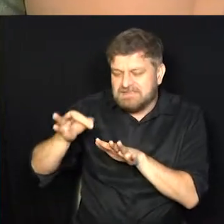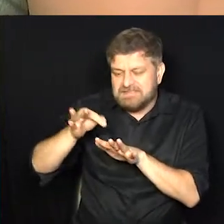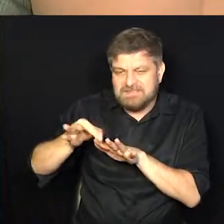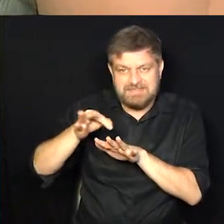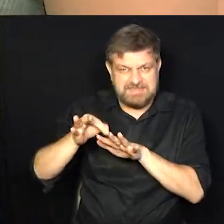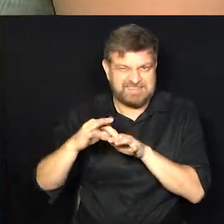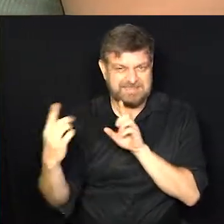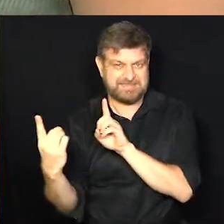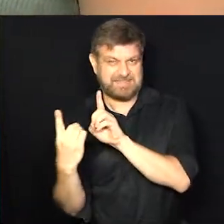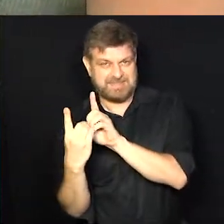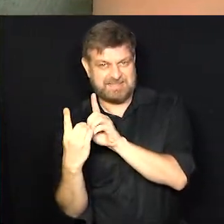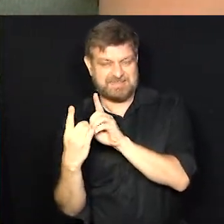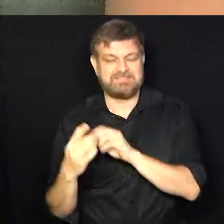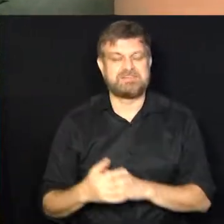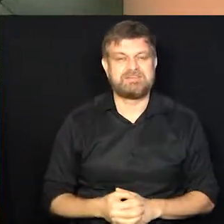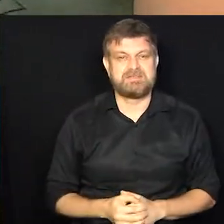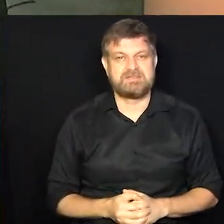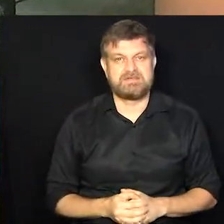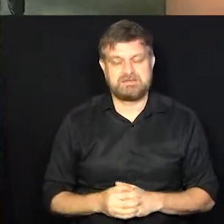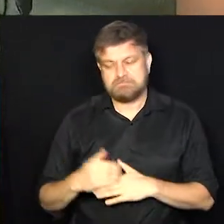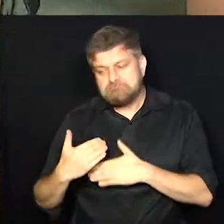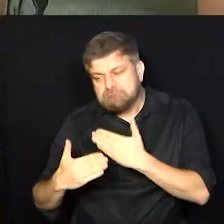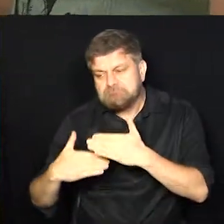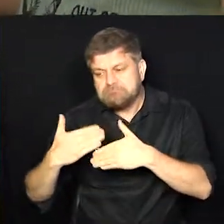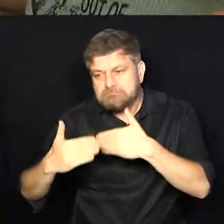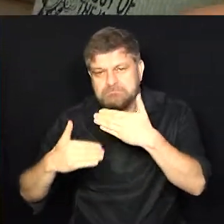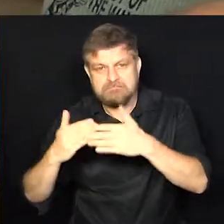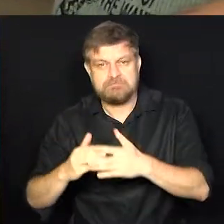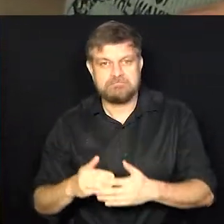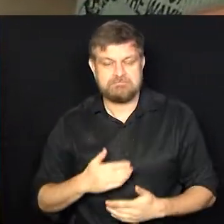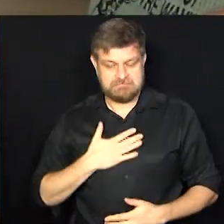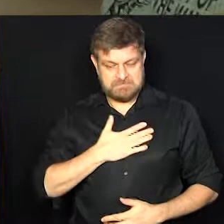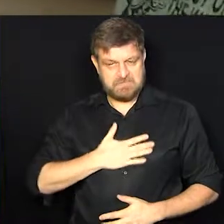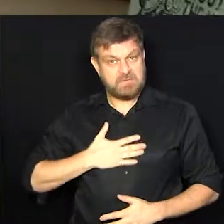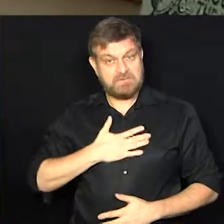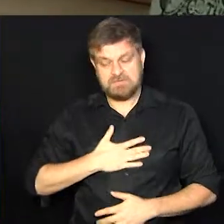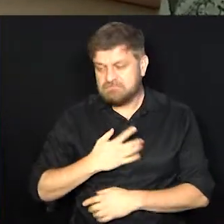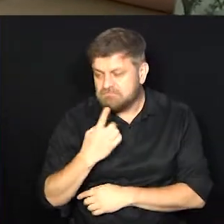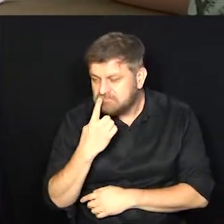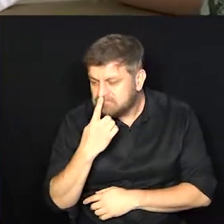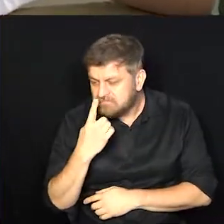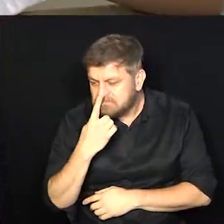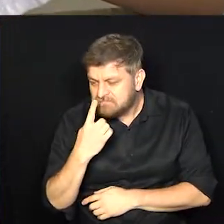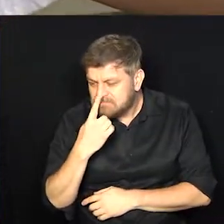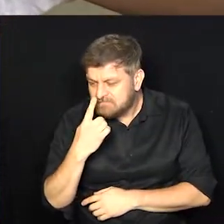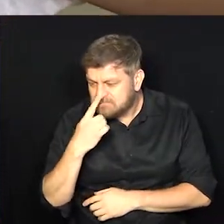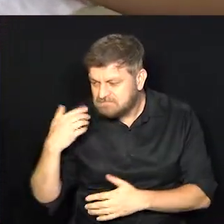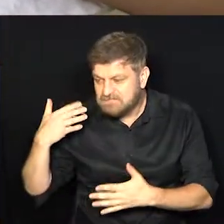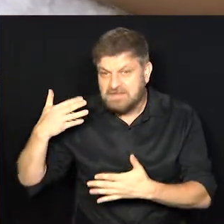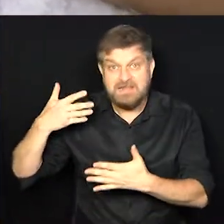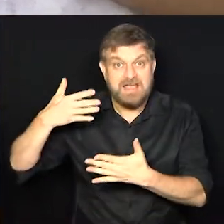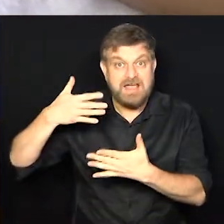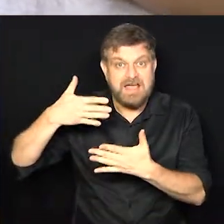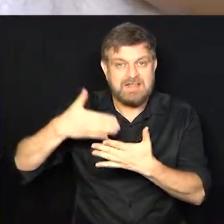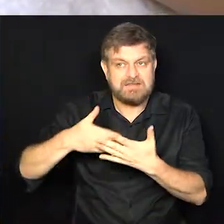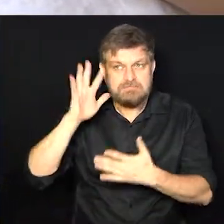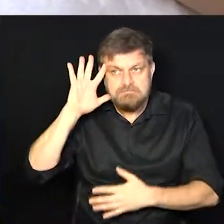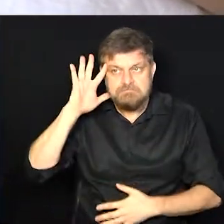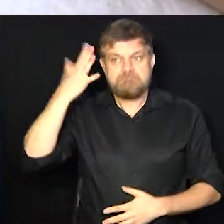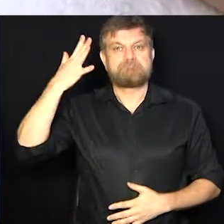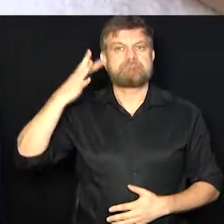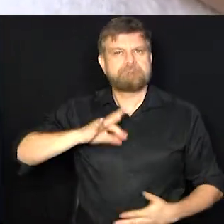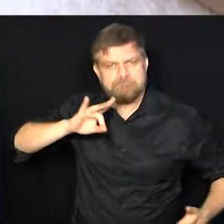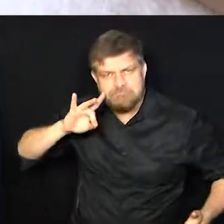muito minha família. E com isso eu fui gostando do ramo, até que eu decidi